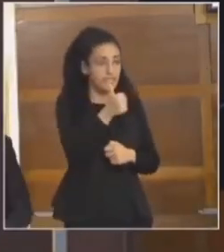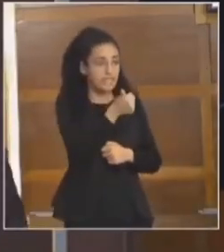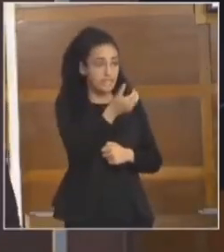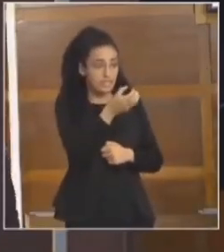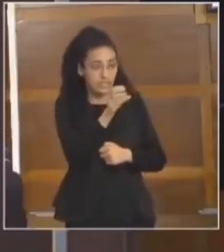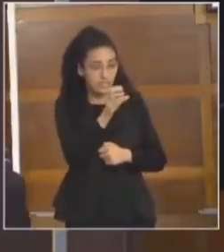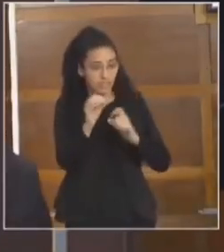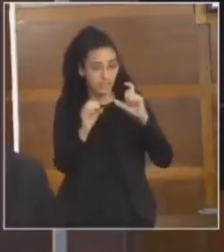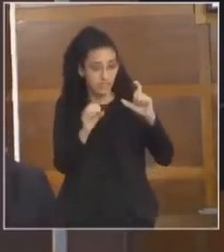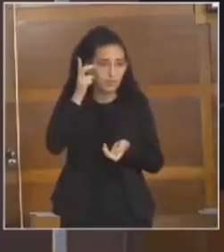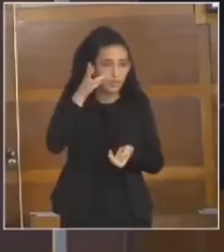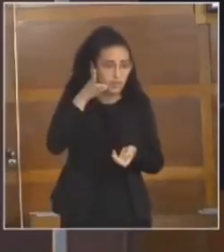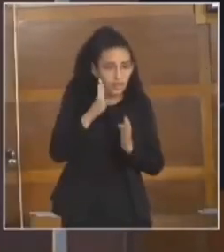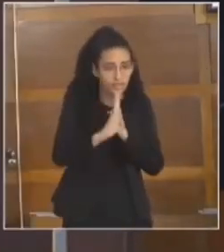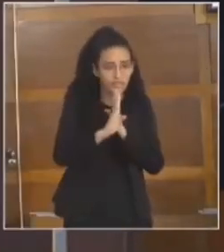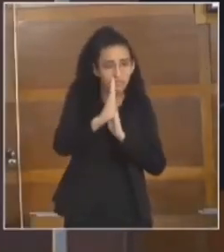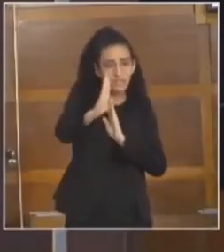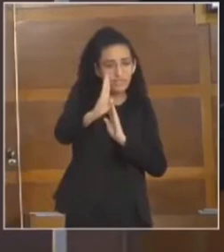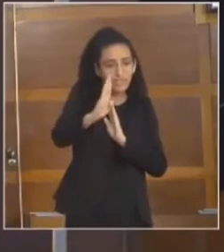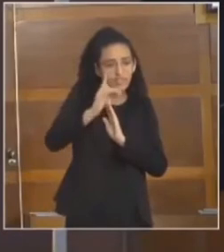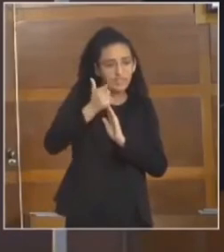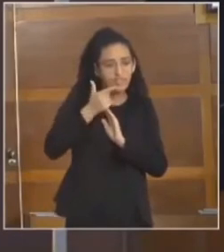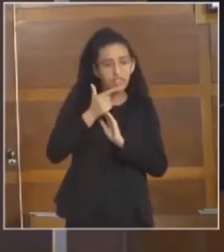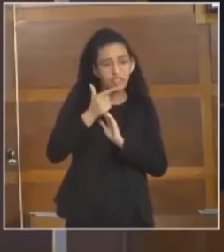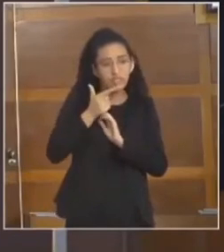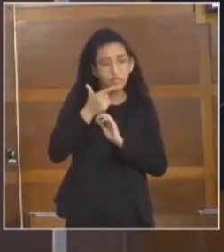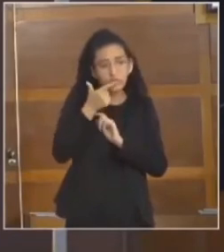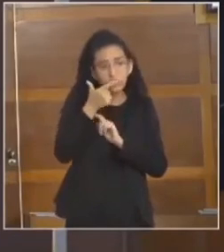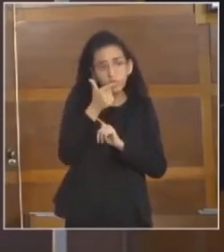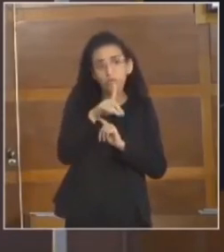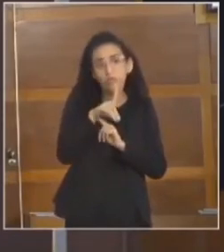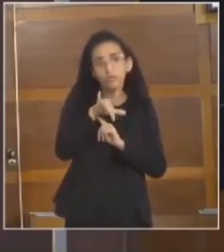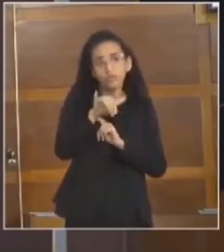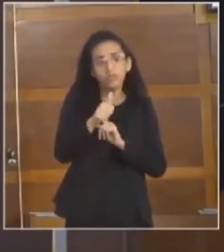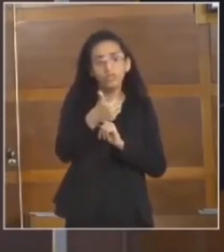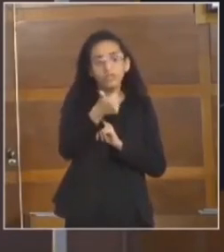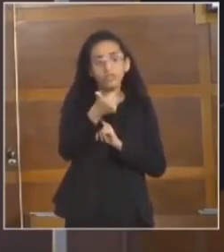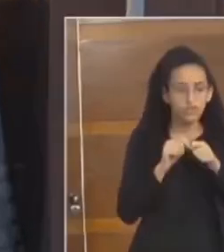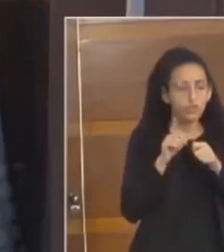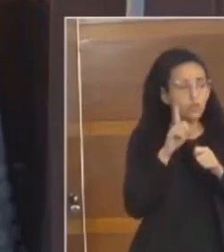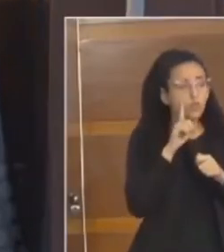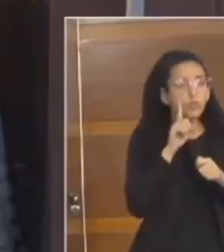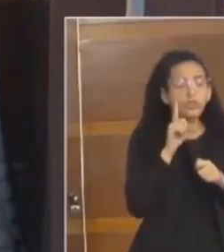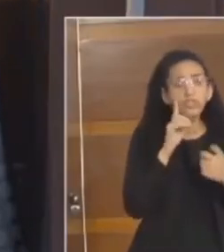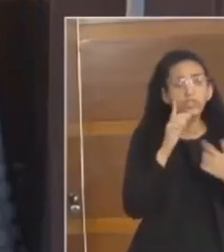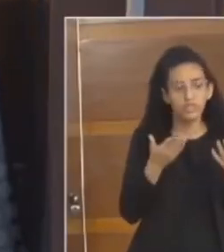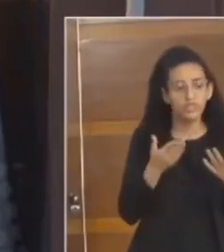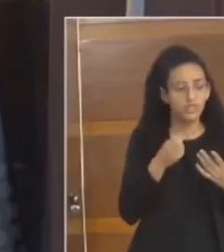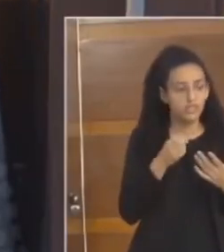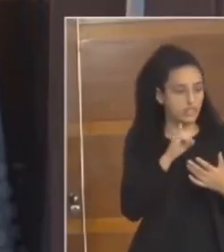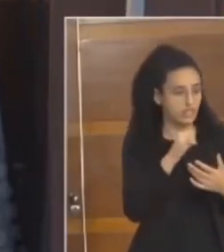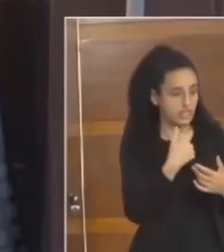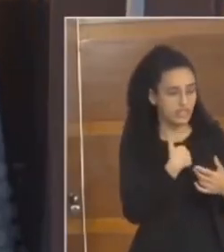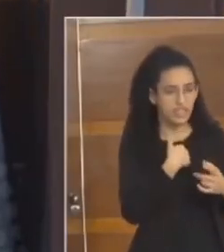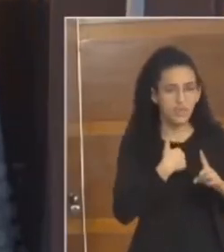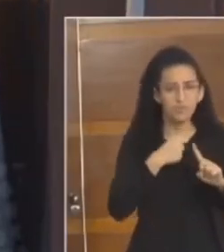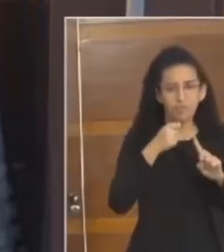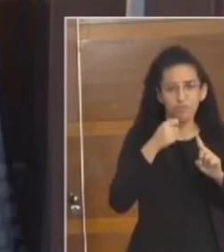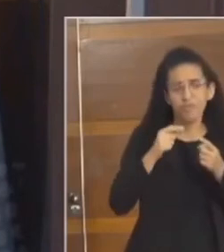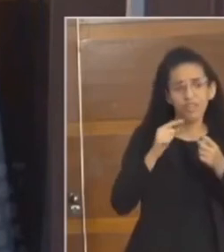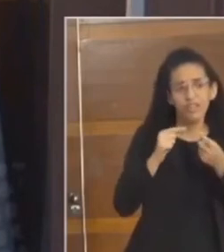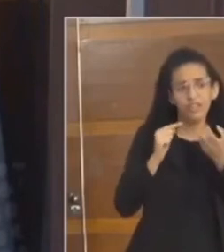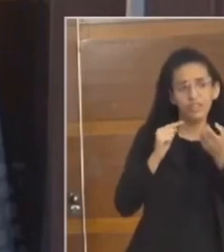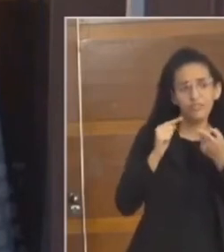100 cartões de alimentação e, no outro dia, só entregar 16 cartões. Então, eu acho que se eu fosse aqui listar